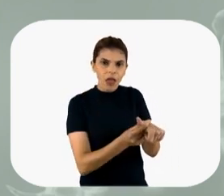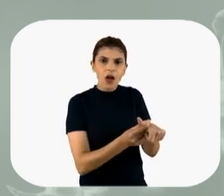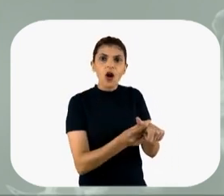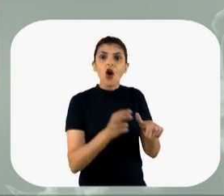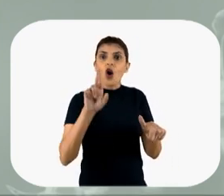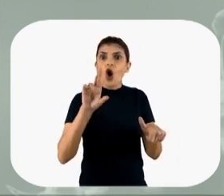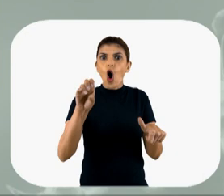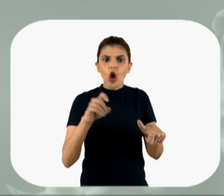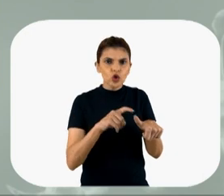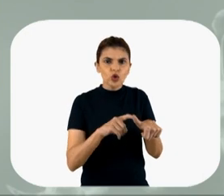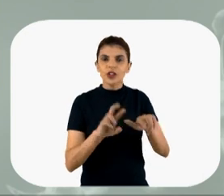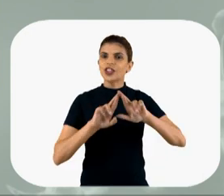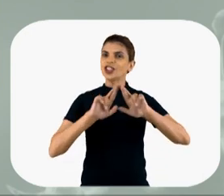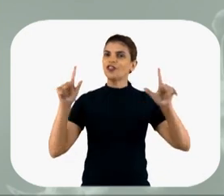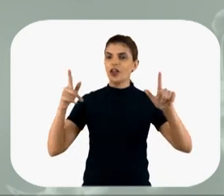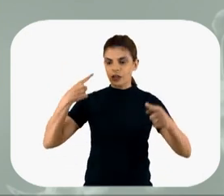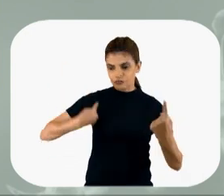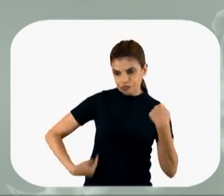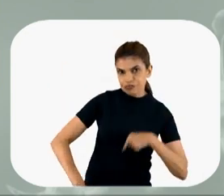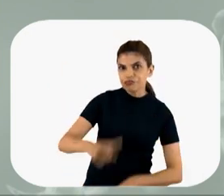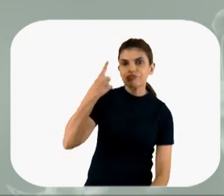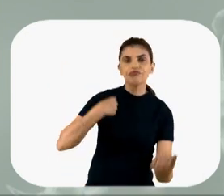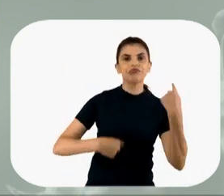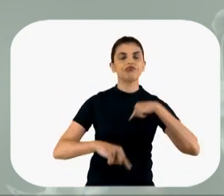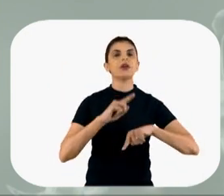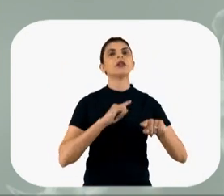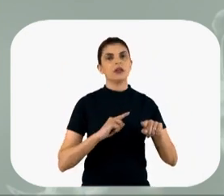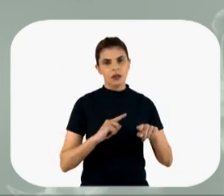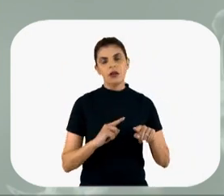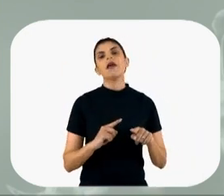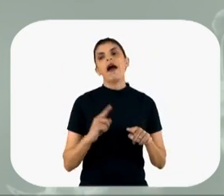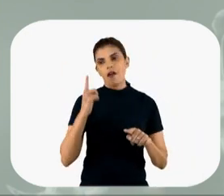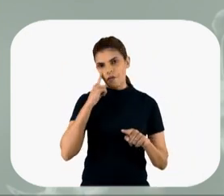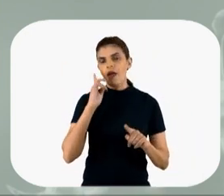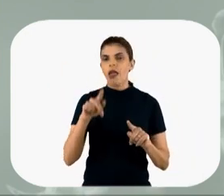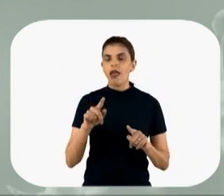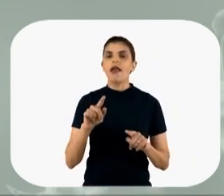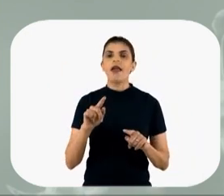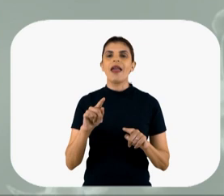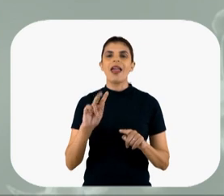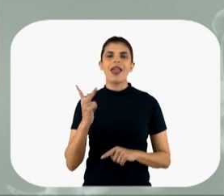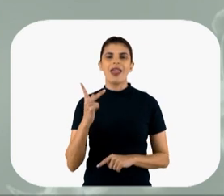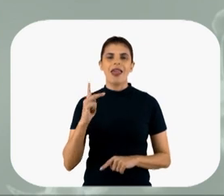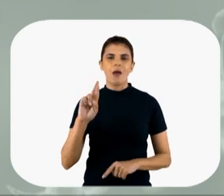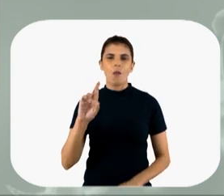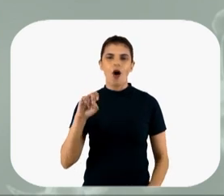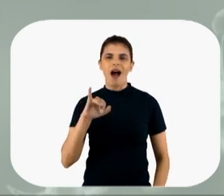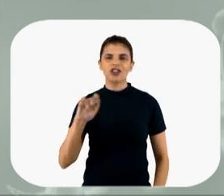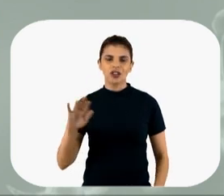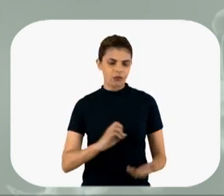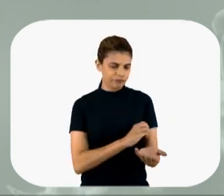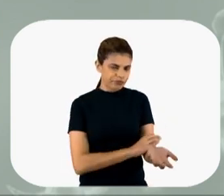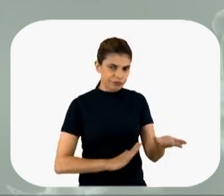abrupta em algum pedaço do corpo, é diferente da isquemia do chocado ou da meningococcemia, né? Que é a CIVD hemorrágica, que é diferente, com